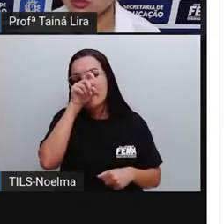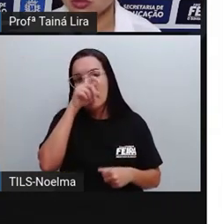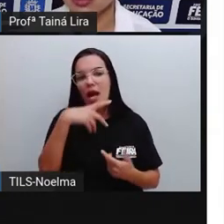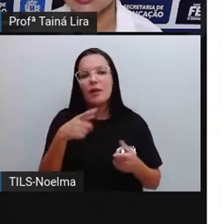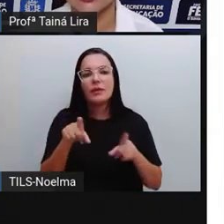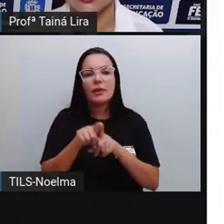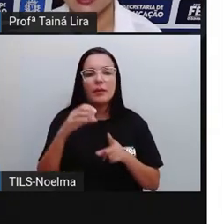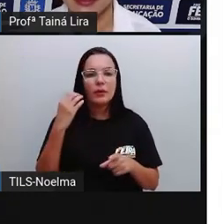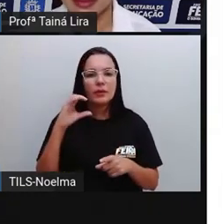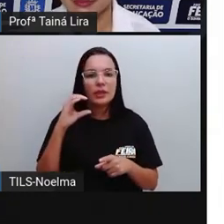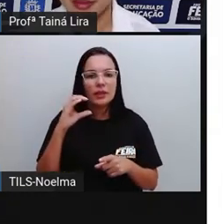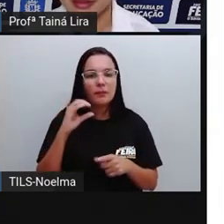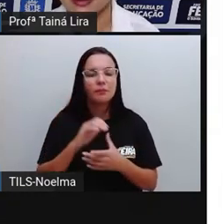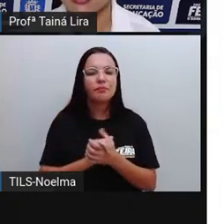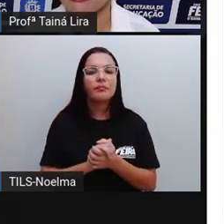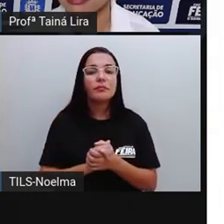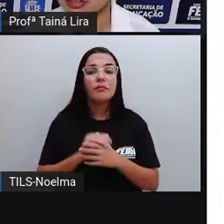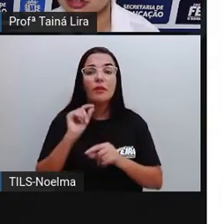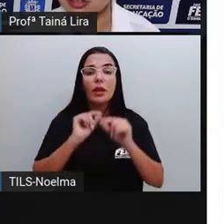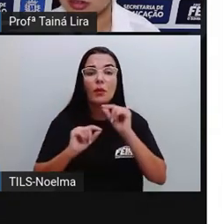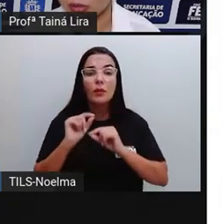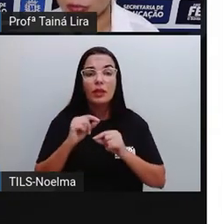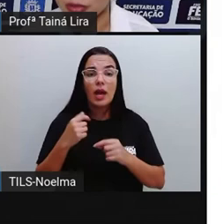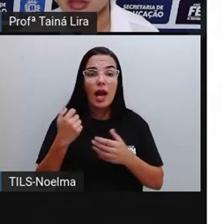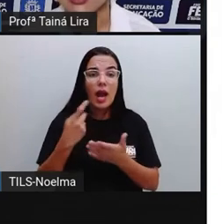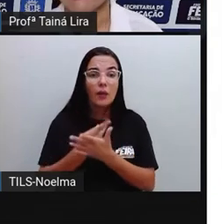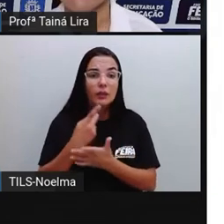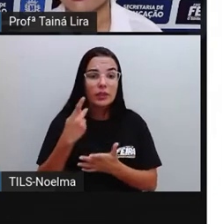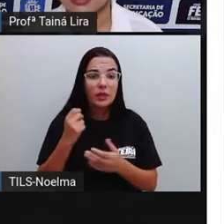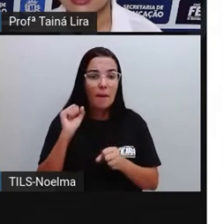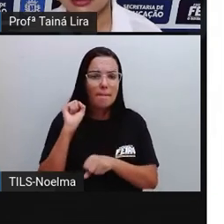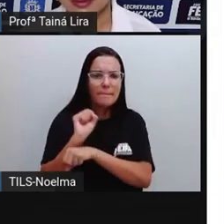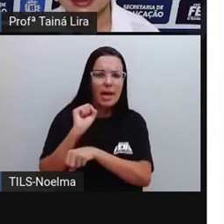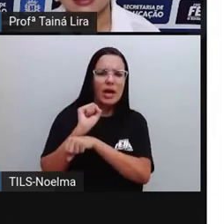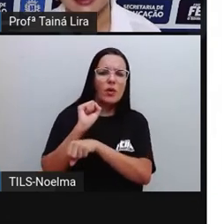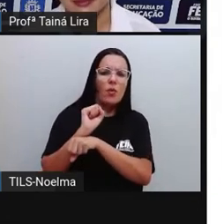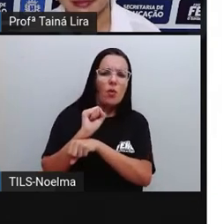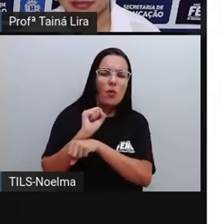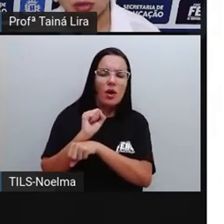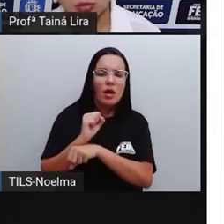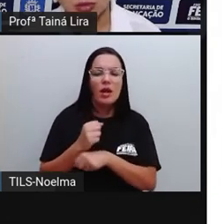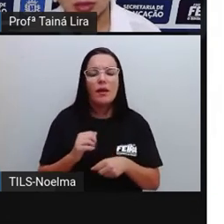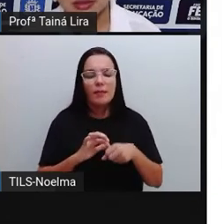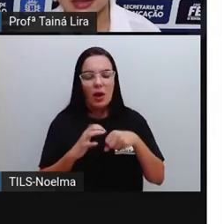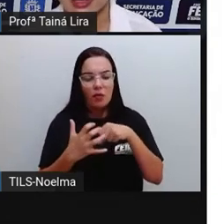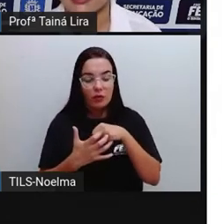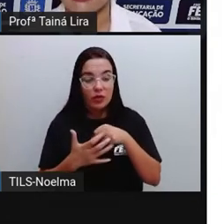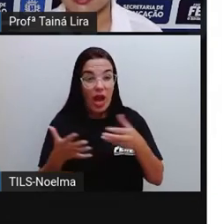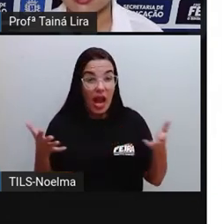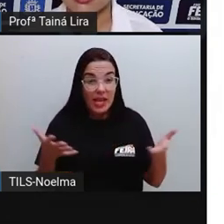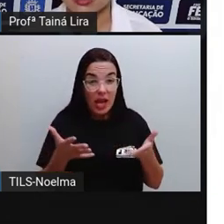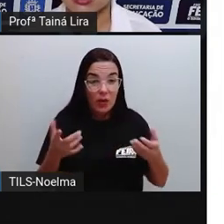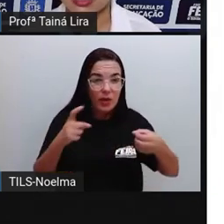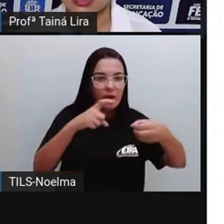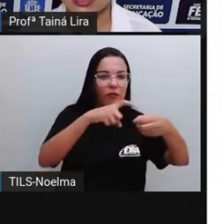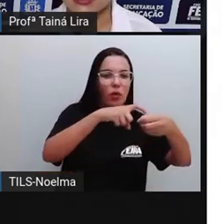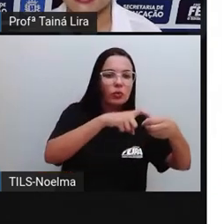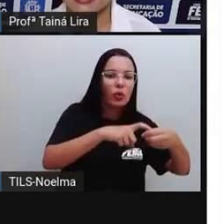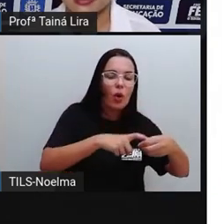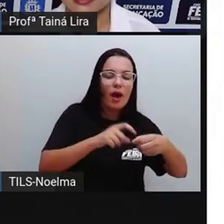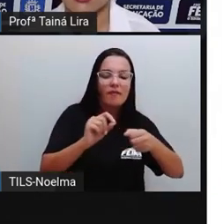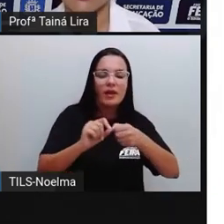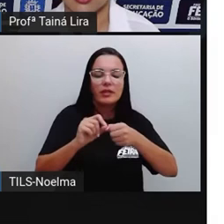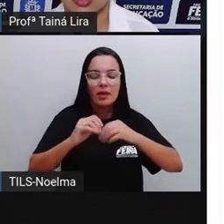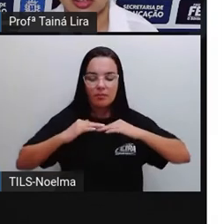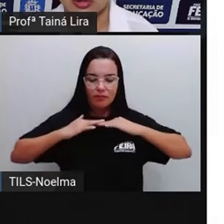aumento de custos durante a pandemia da Covid-19, foram retomadas pela Prefeitura. A informação é do líder da